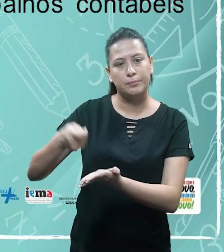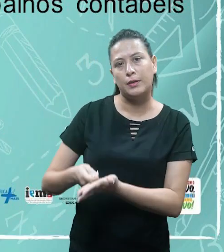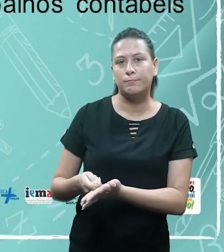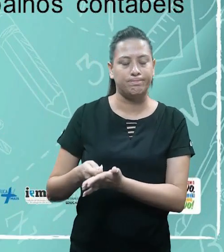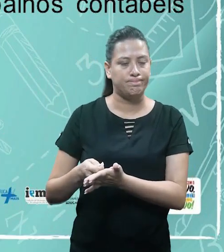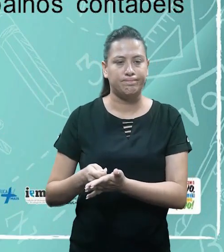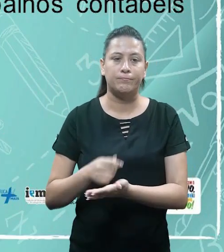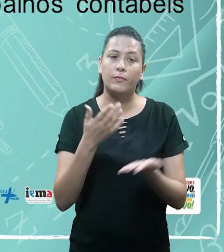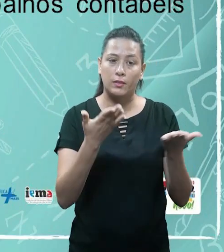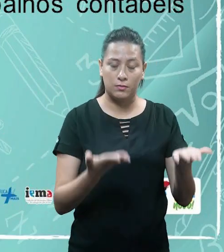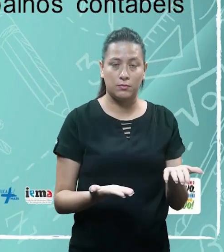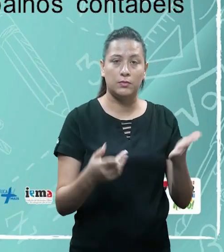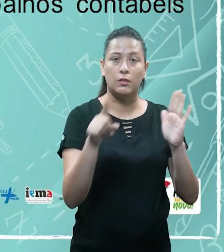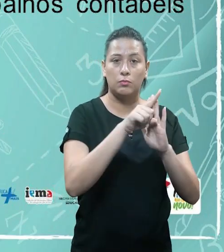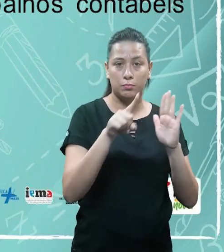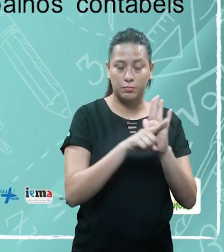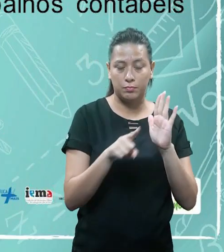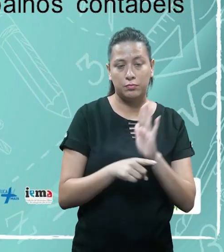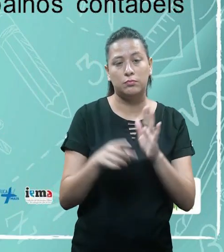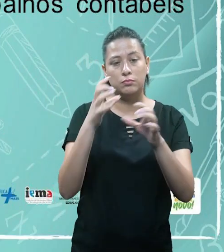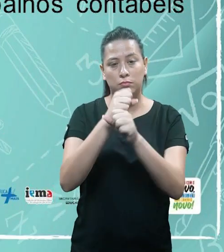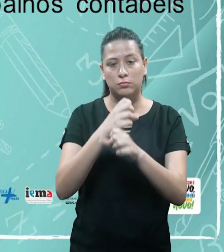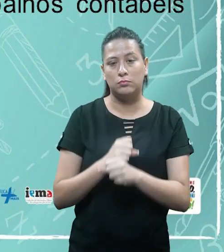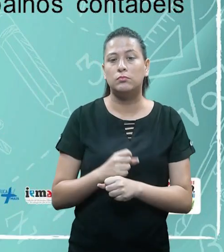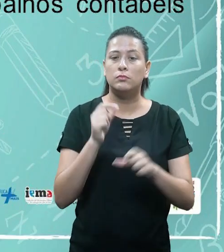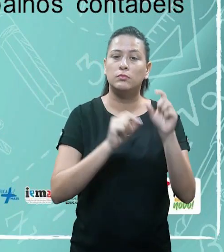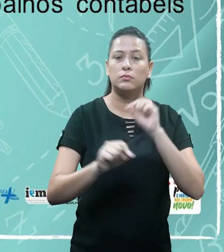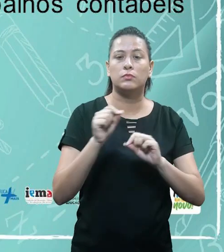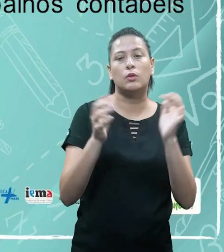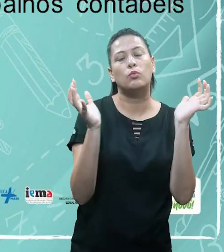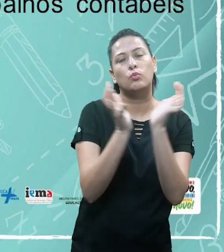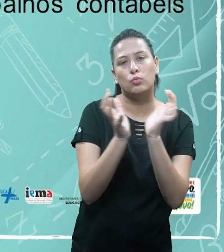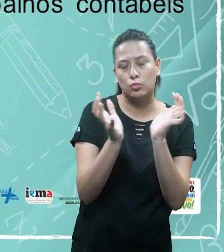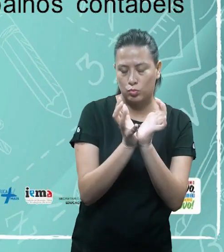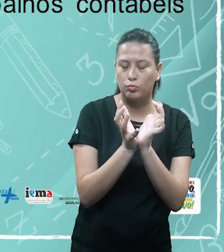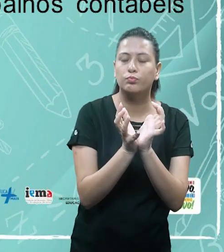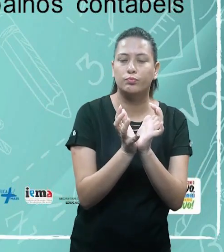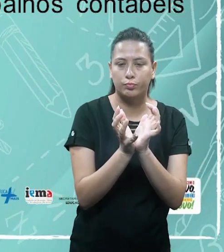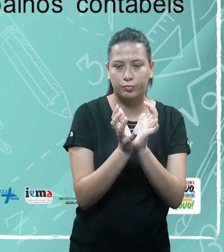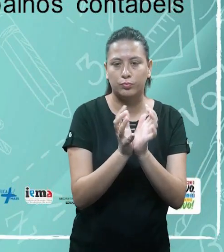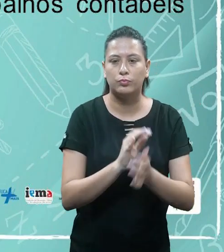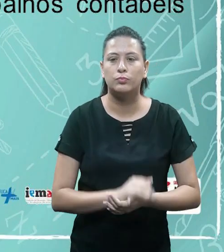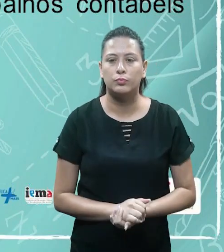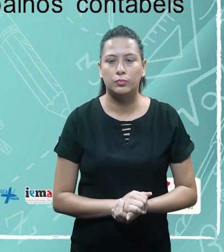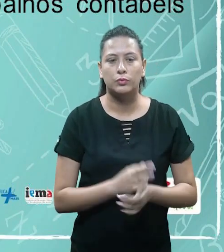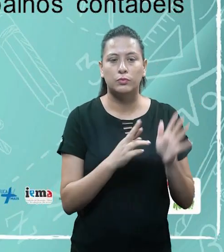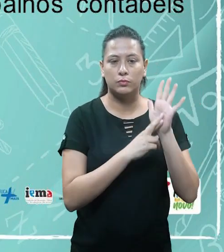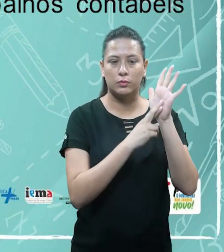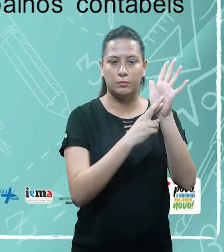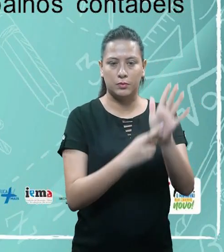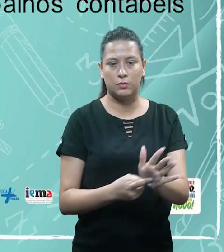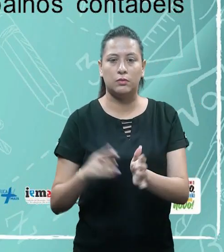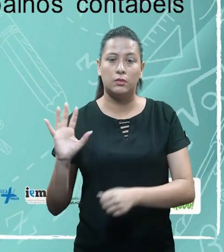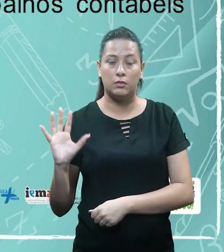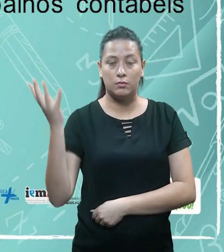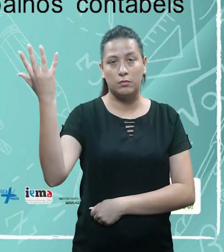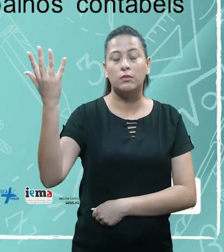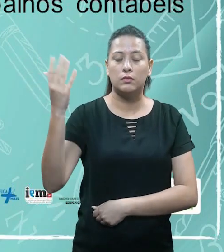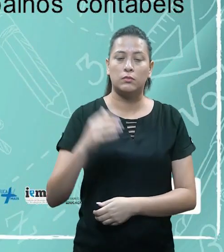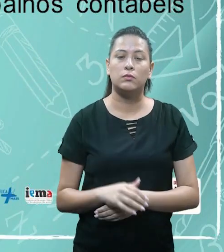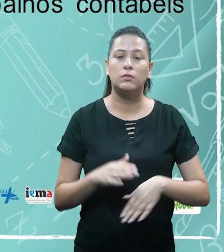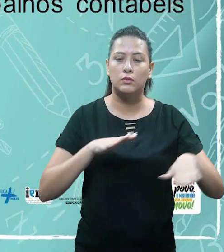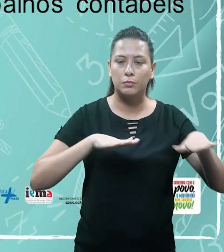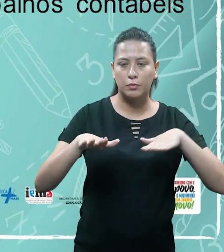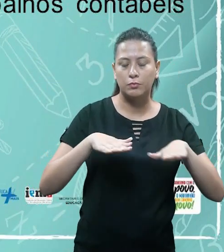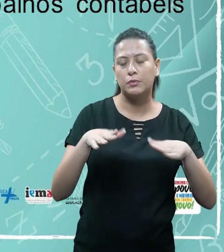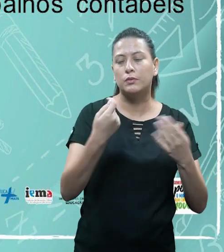plano de contas. O que é que fala aqui no plano de contas, ó? Plano de contas é um conjunto de contas que representam os eventos e